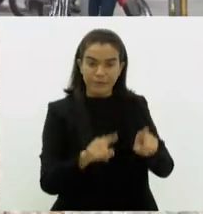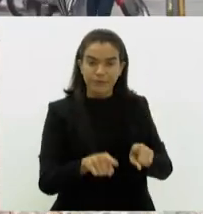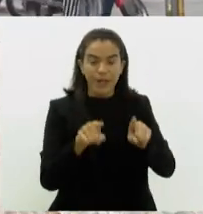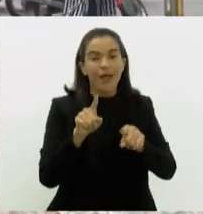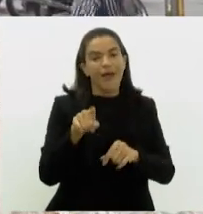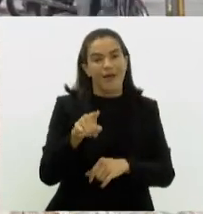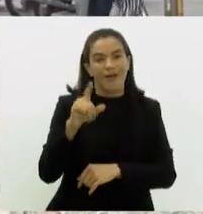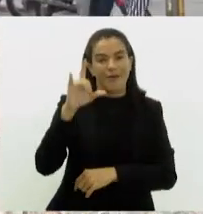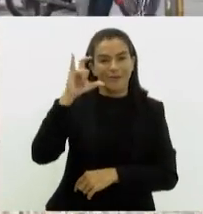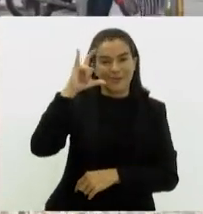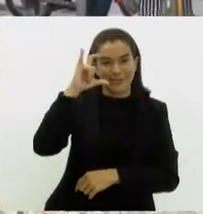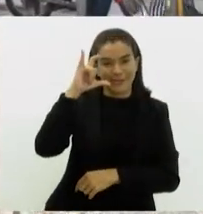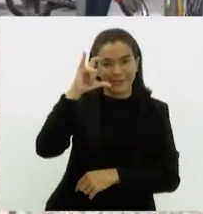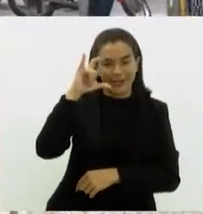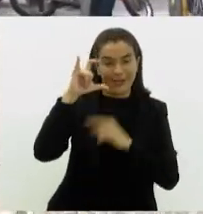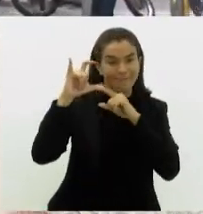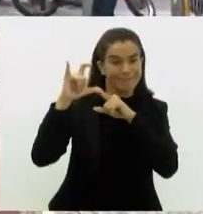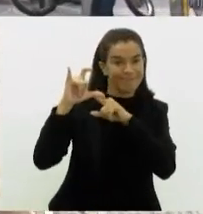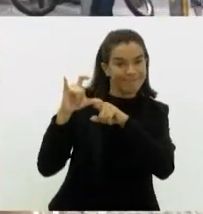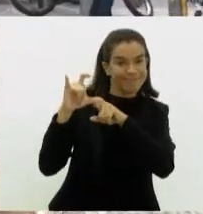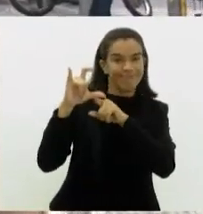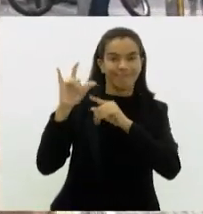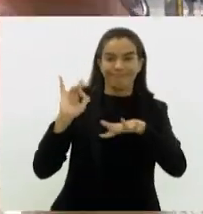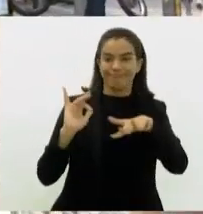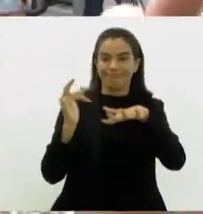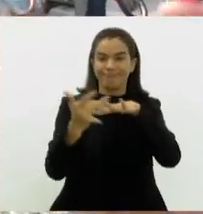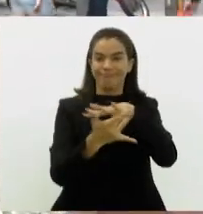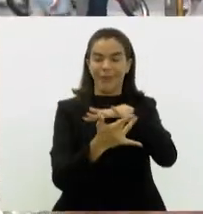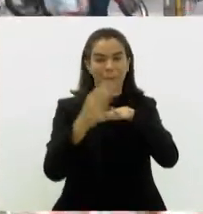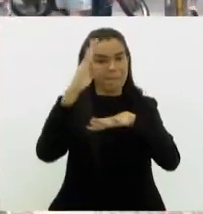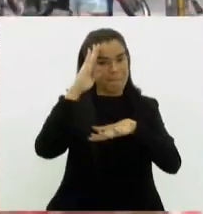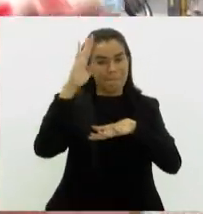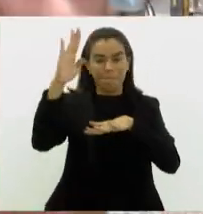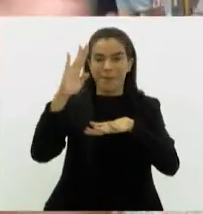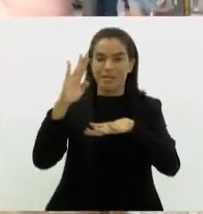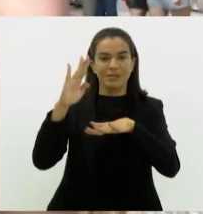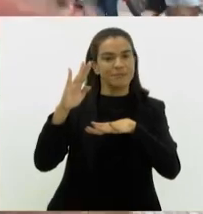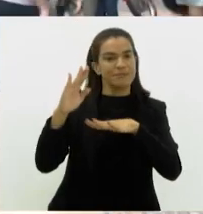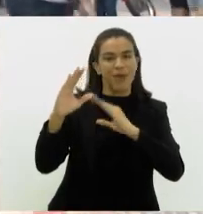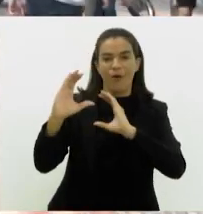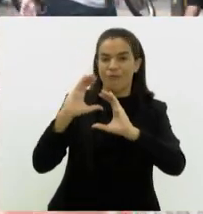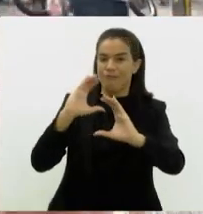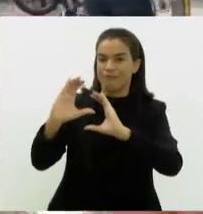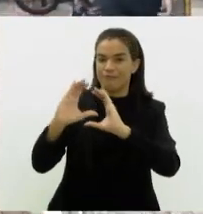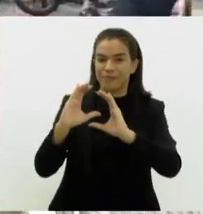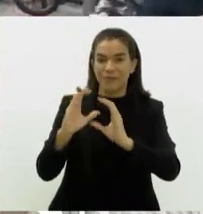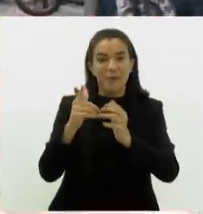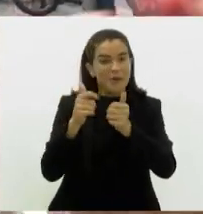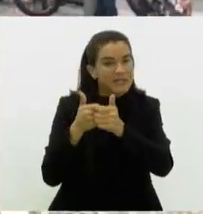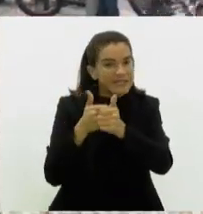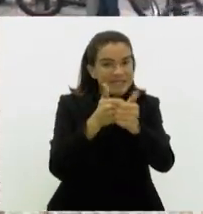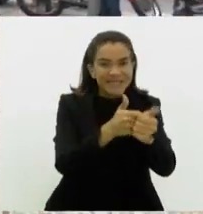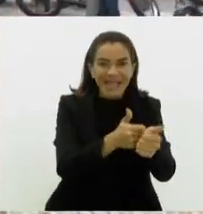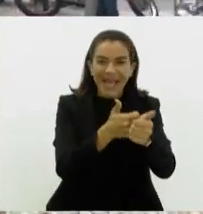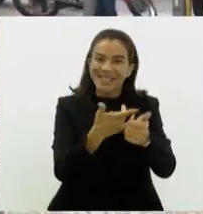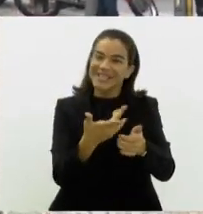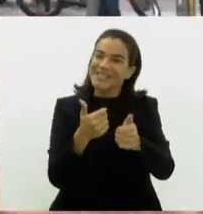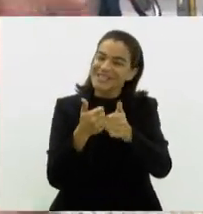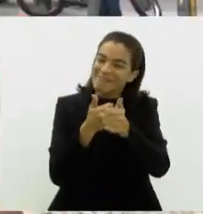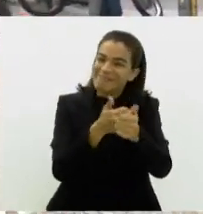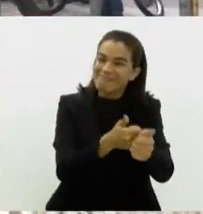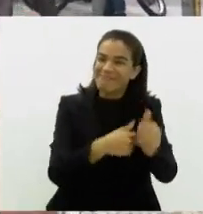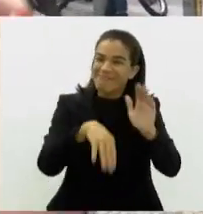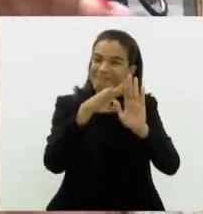nosso Instagram. O Instagram tem sido para a gente esse principal canal. Então eu vou pedir para vocês seguirem lá e acompanharem a